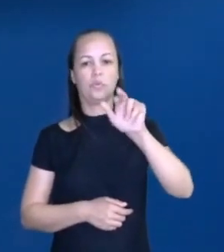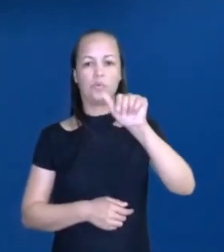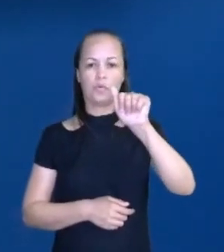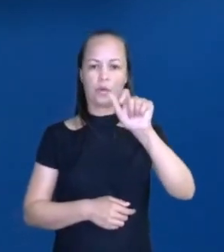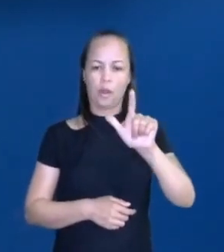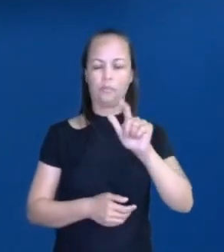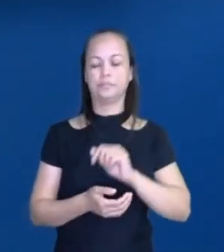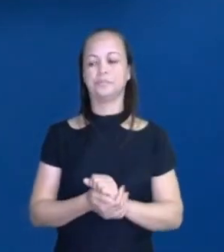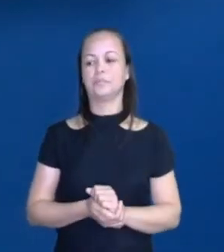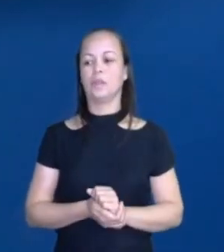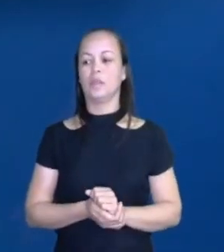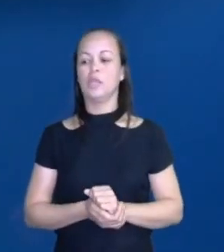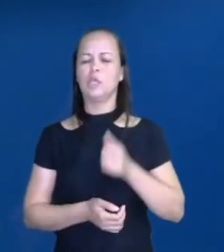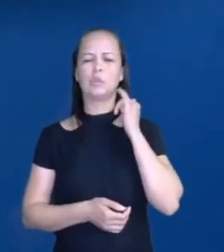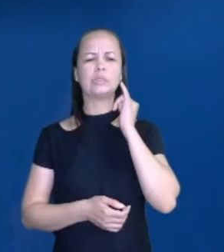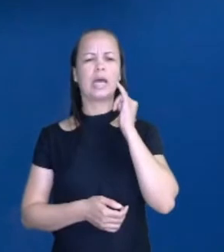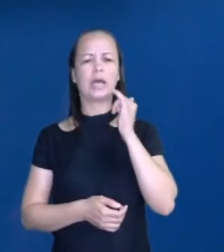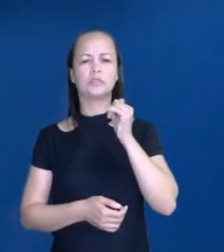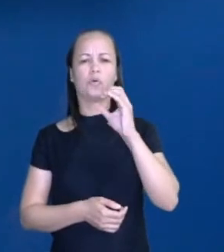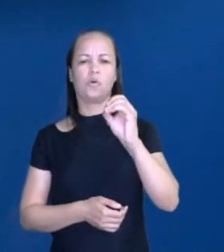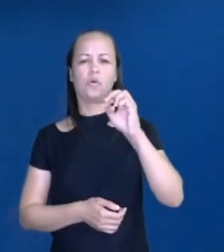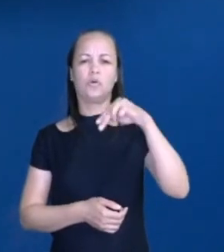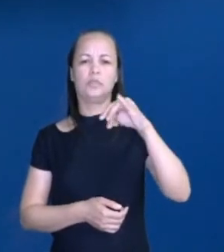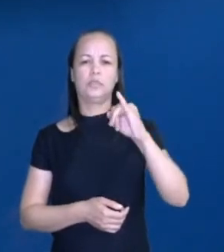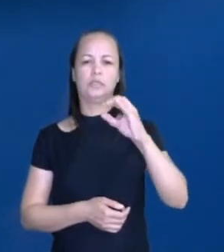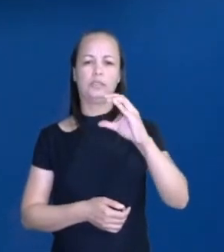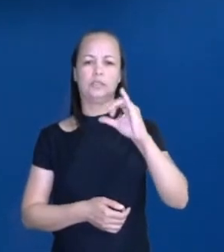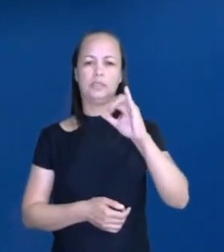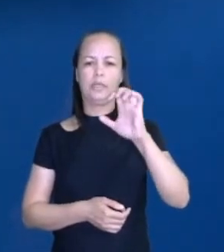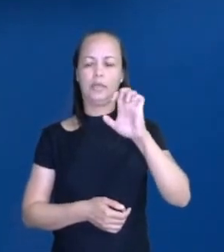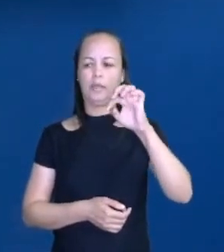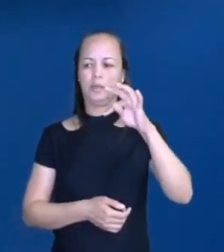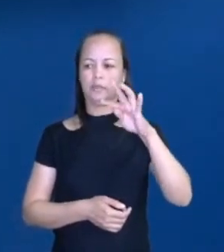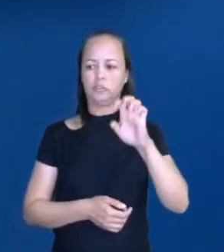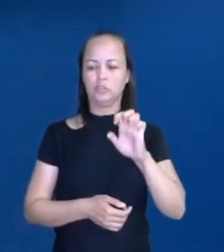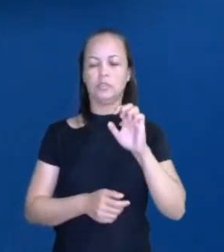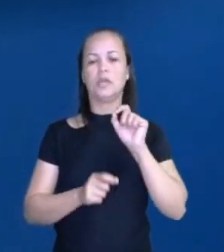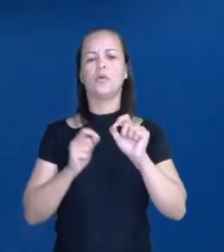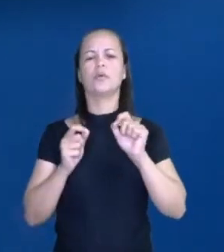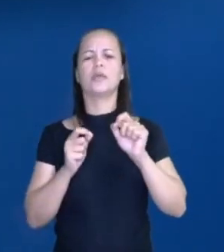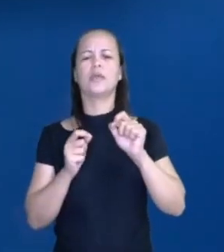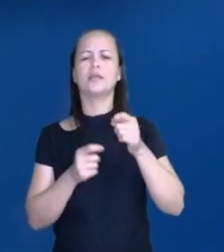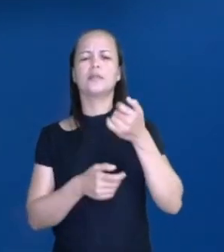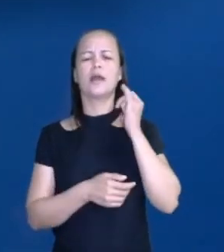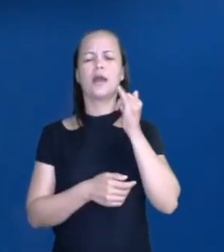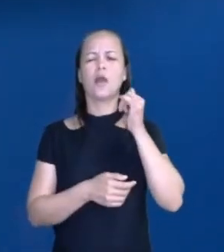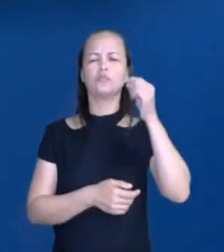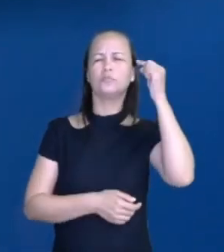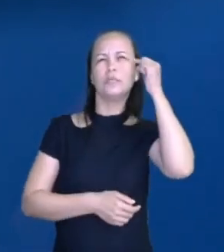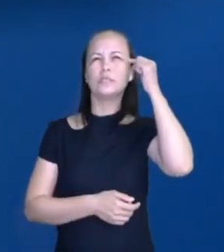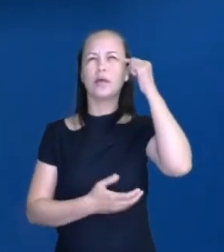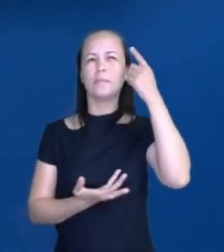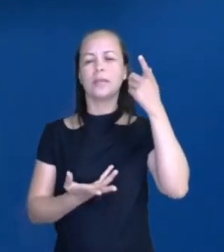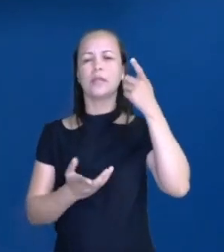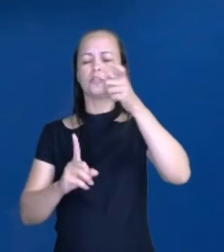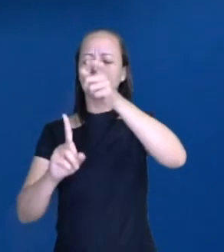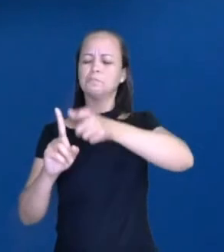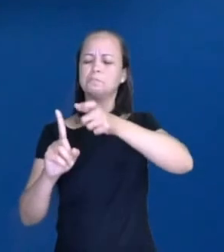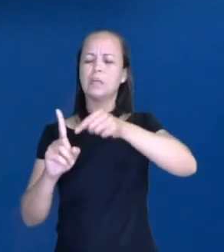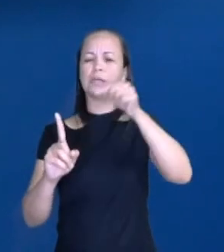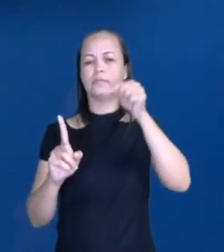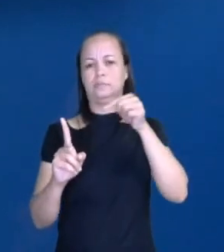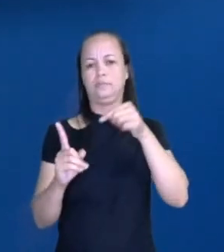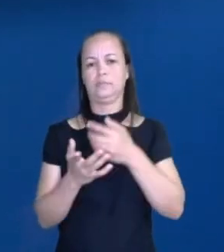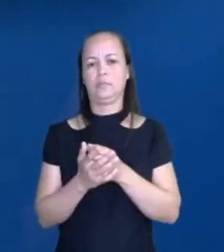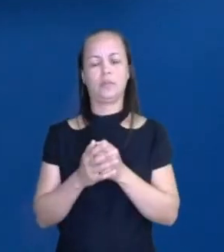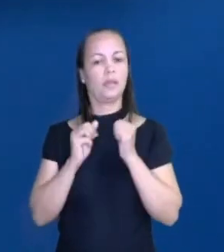narrador onisciente é aquele que consegue narrar até mesmo pensamentos e sentimentos dos personagens. Ele